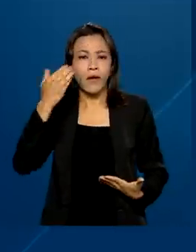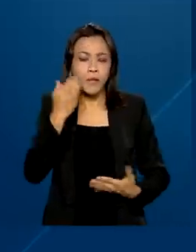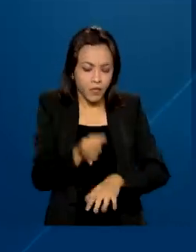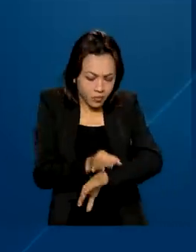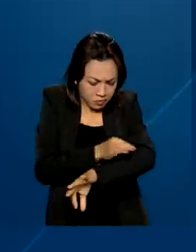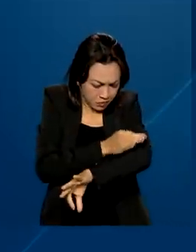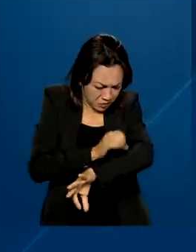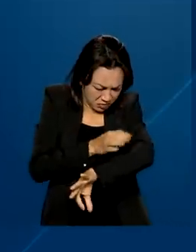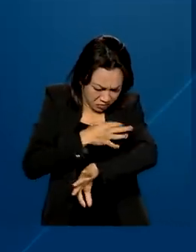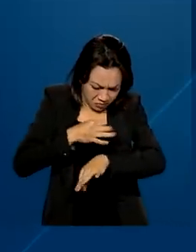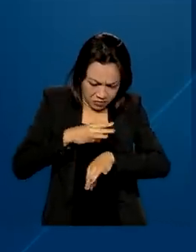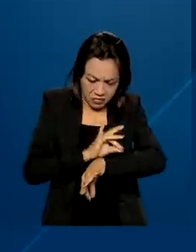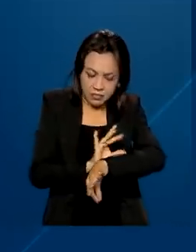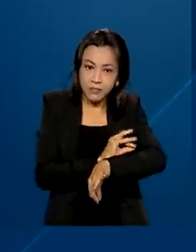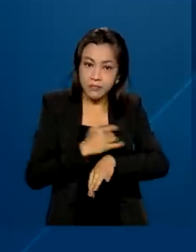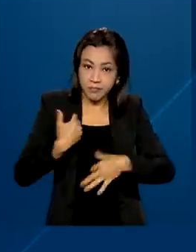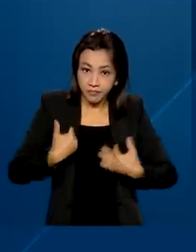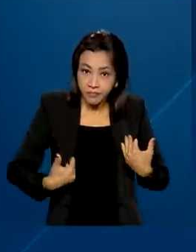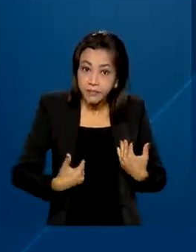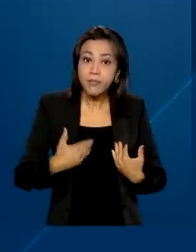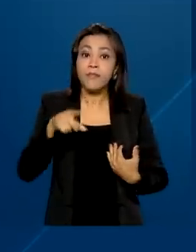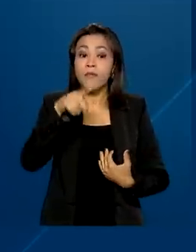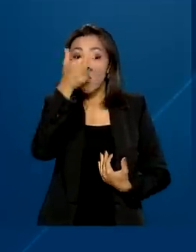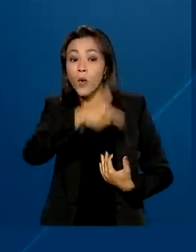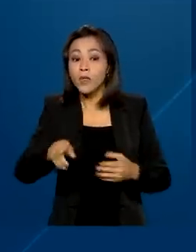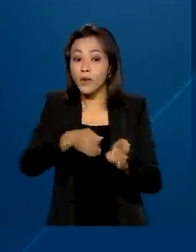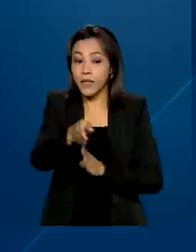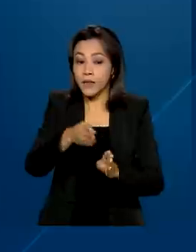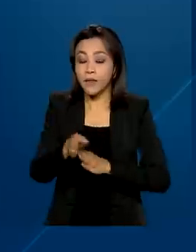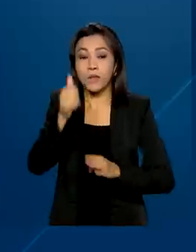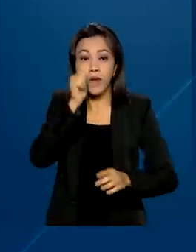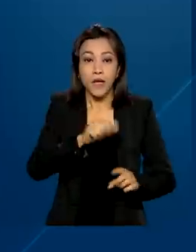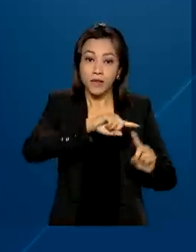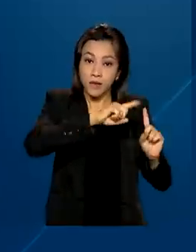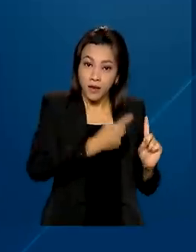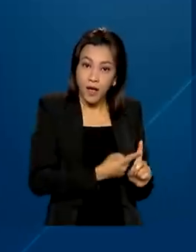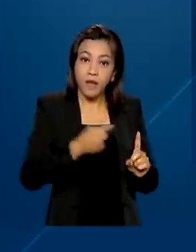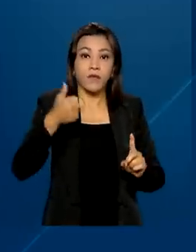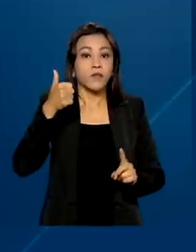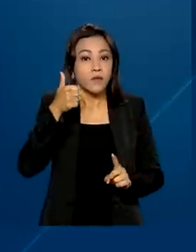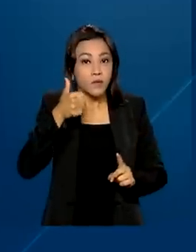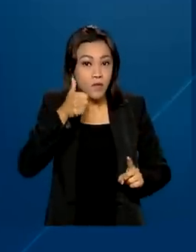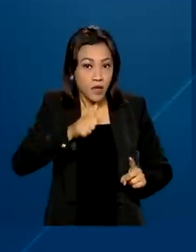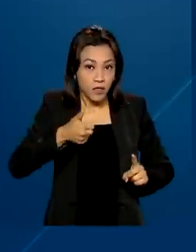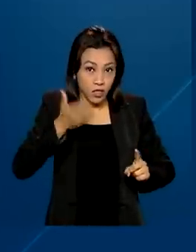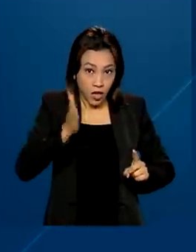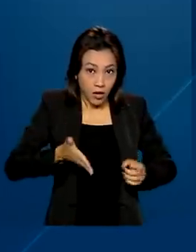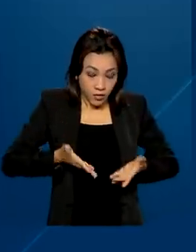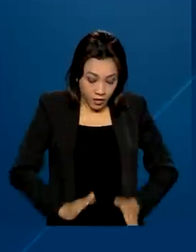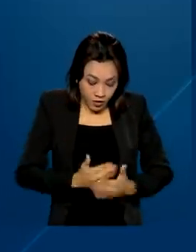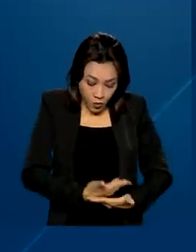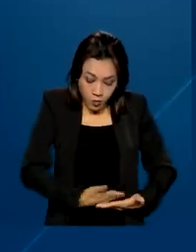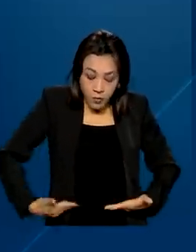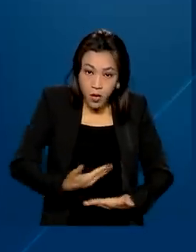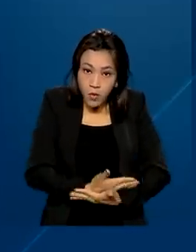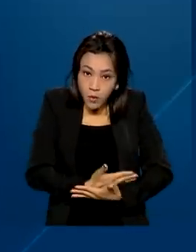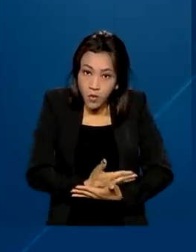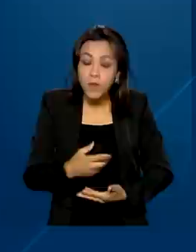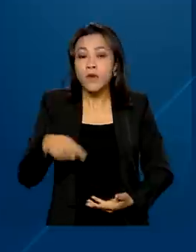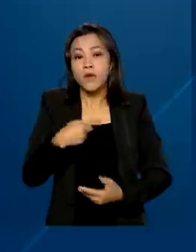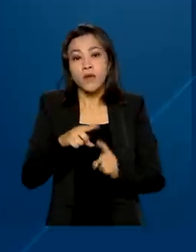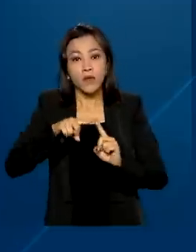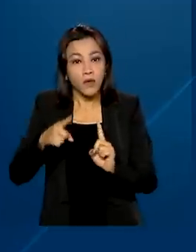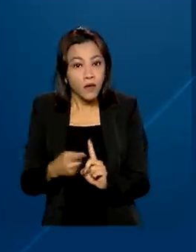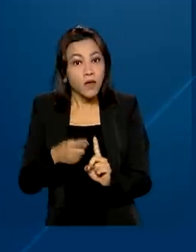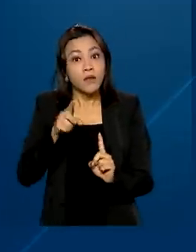pele. Outra recomendação é que grávidas, puérperas e lactantes usem preservativo em todos os tipos de relações